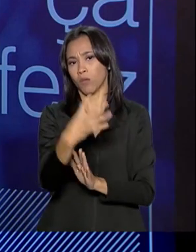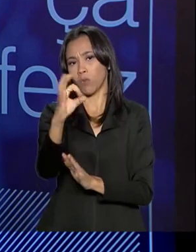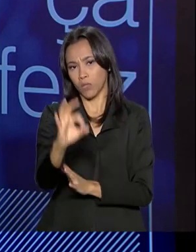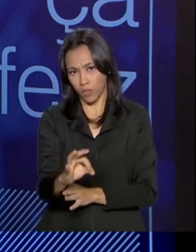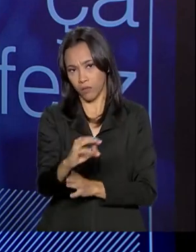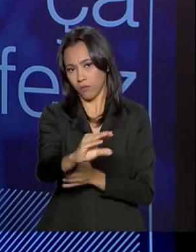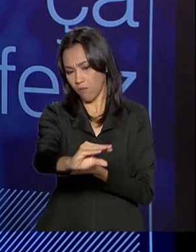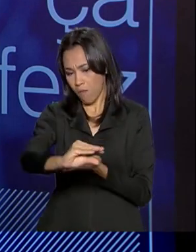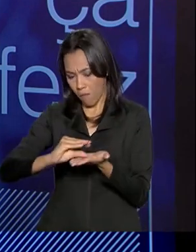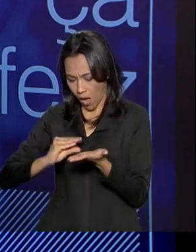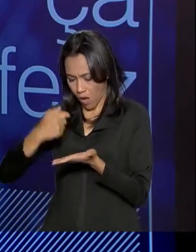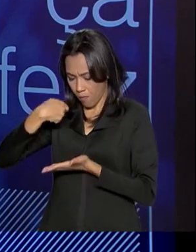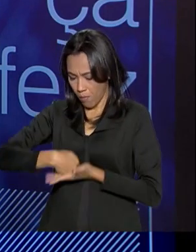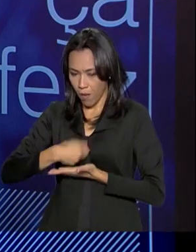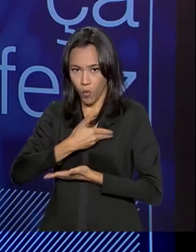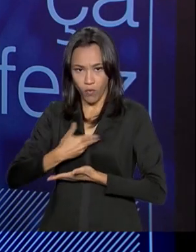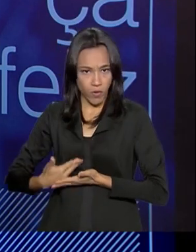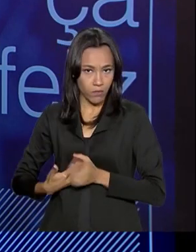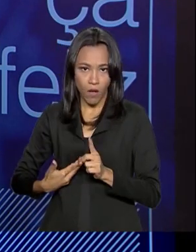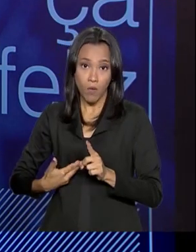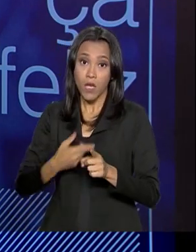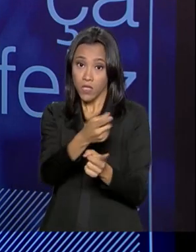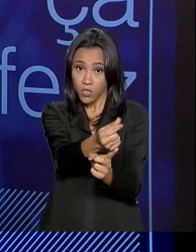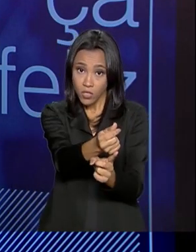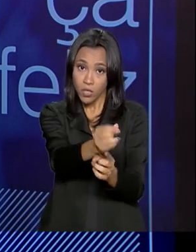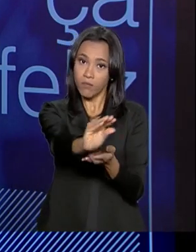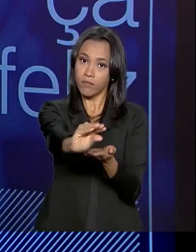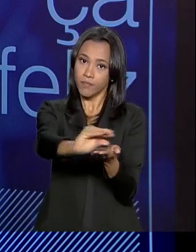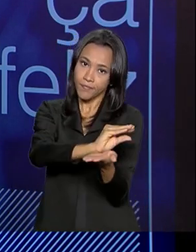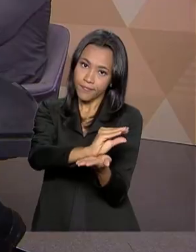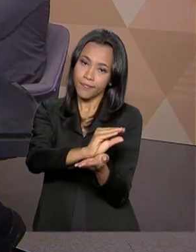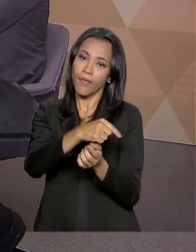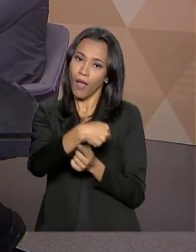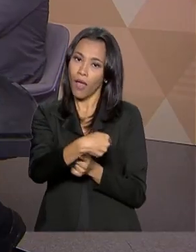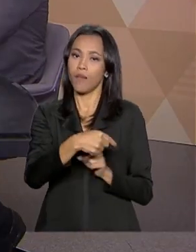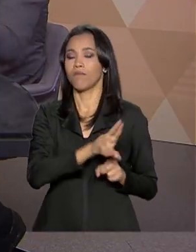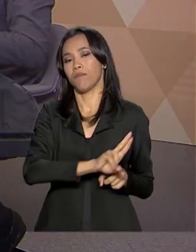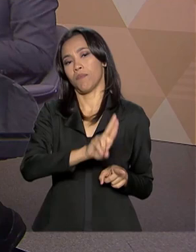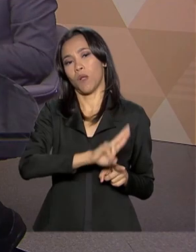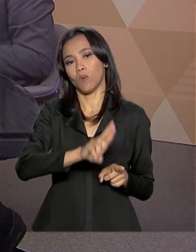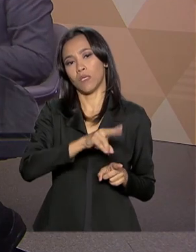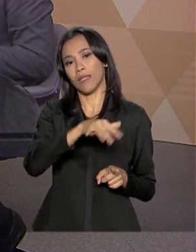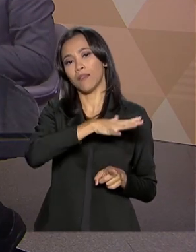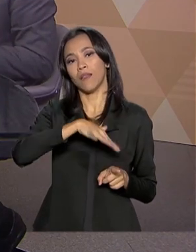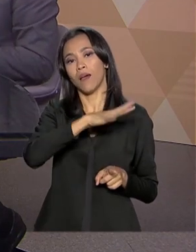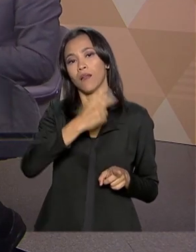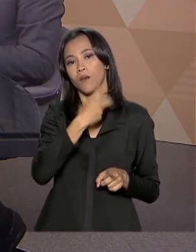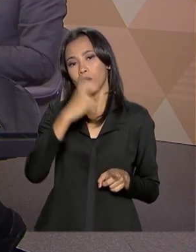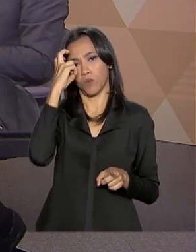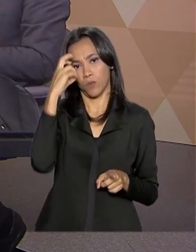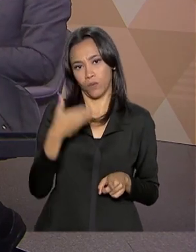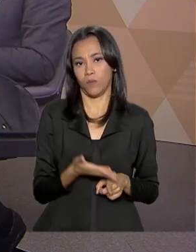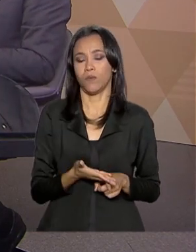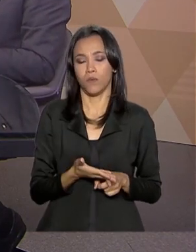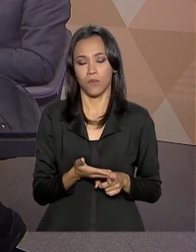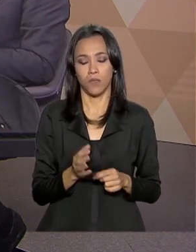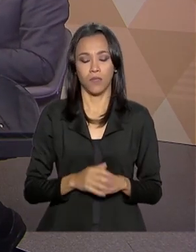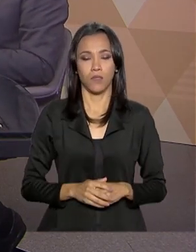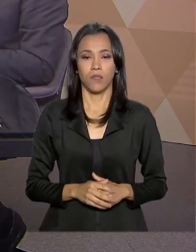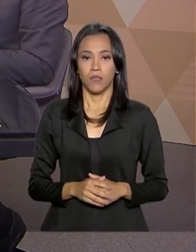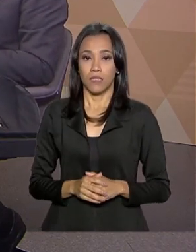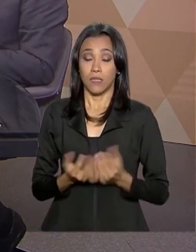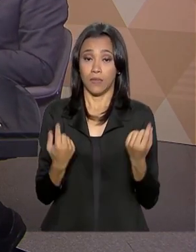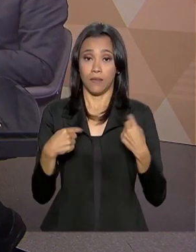a receita, ela puxa 4% para usar e coloque em atividades culturais. E